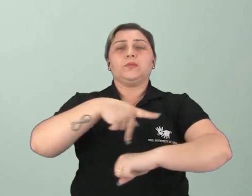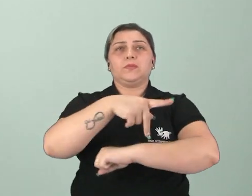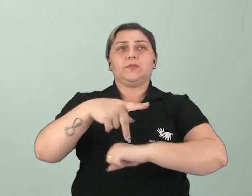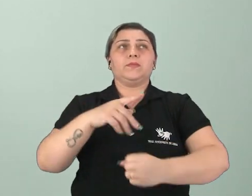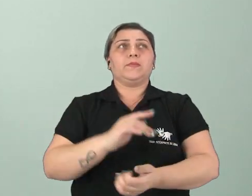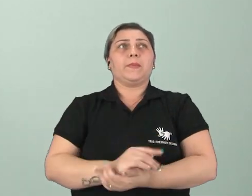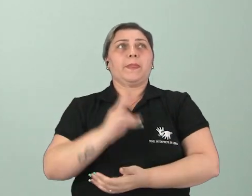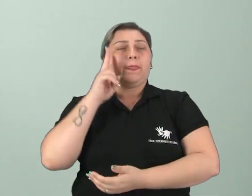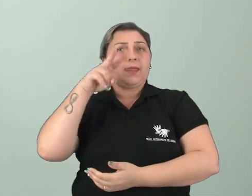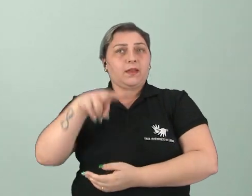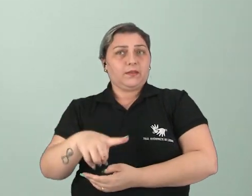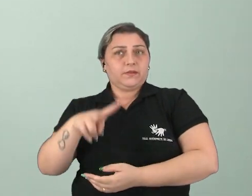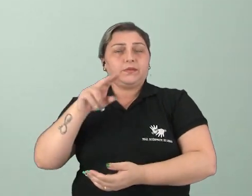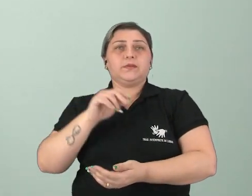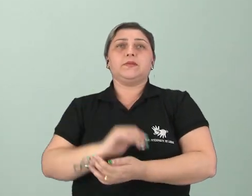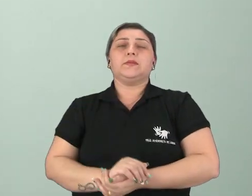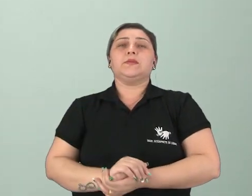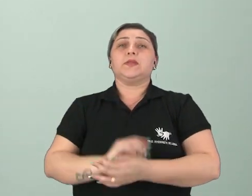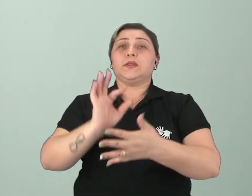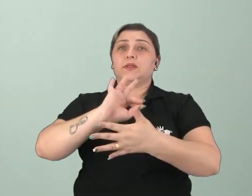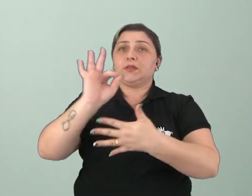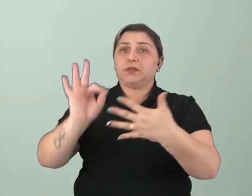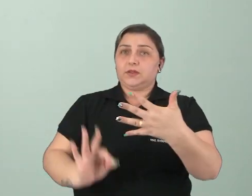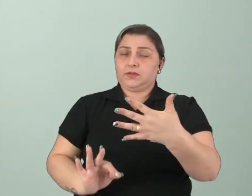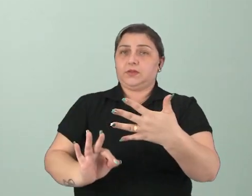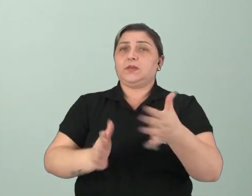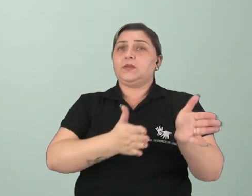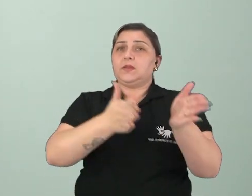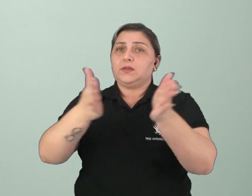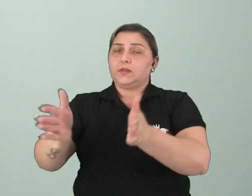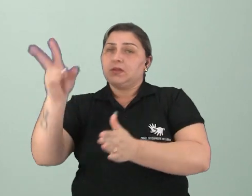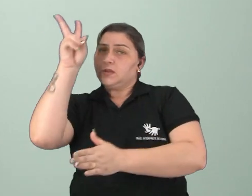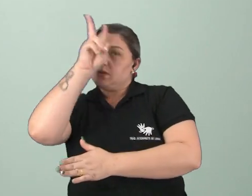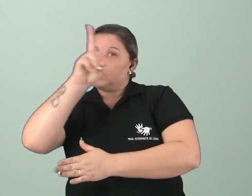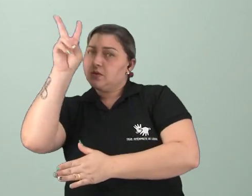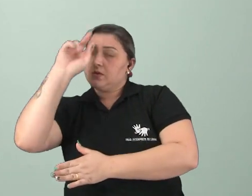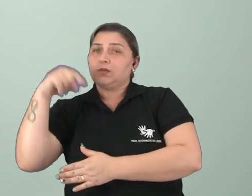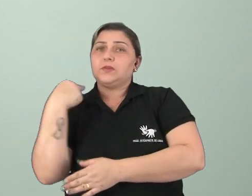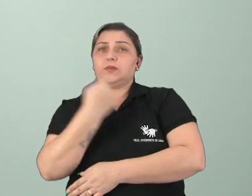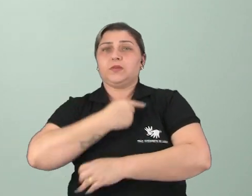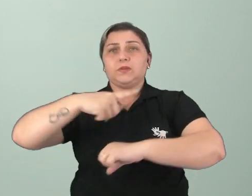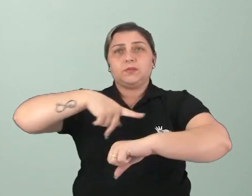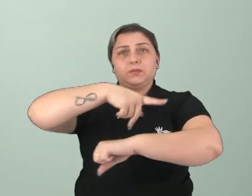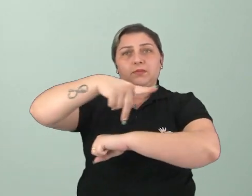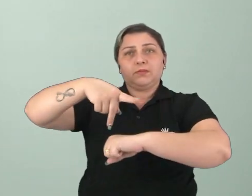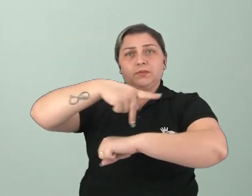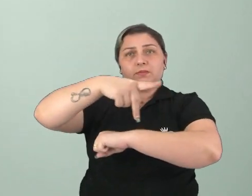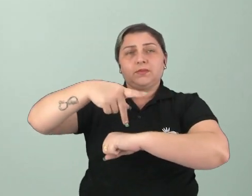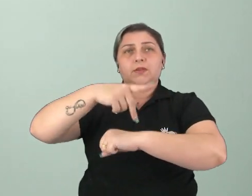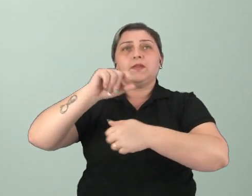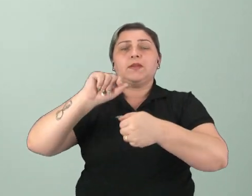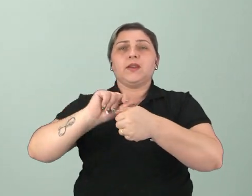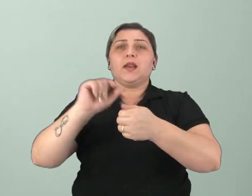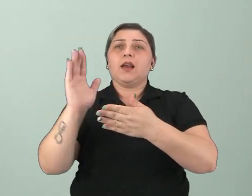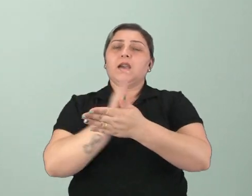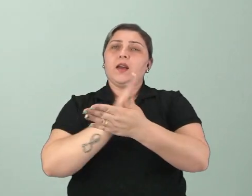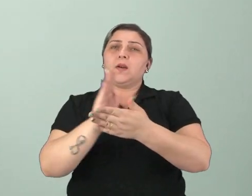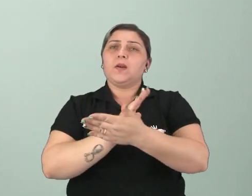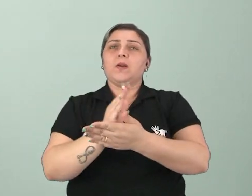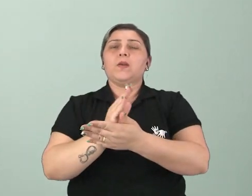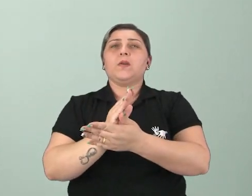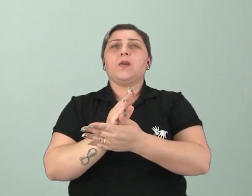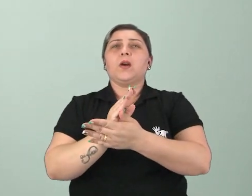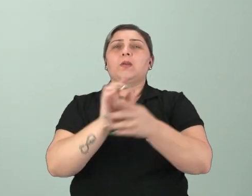Então, a gente viu, basicamente, esses períodos, que são os períodos da história do nosso país. Então, a gente vai ver agora uma